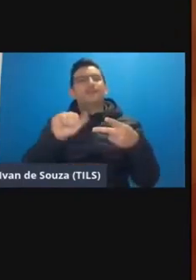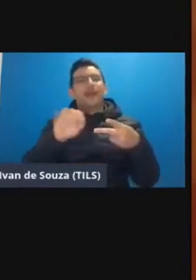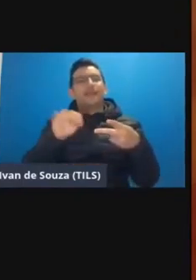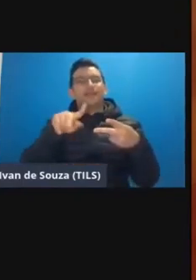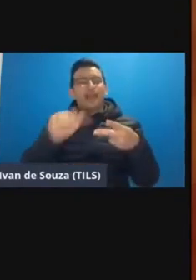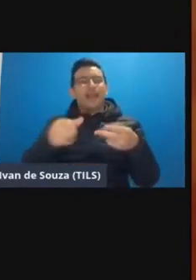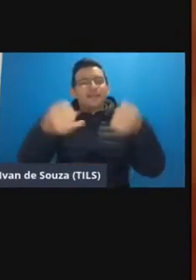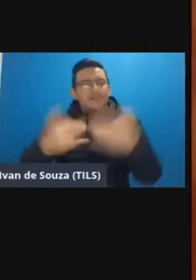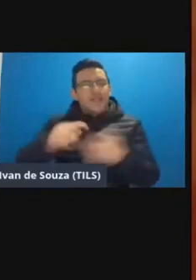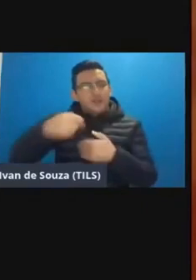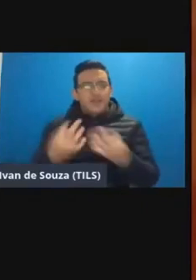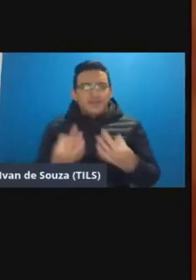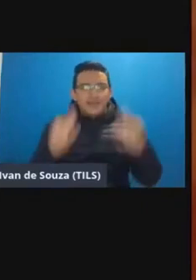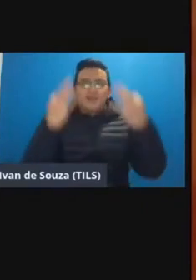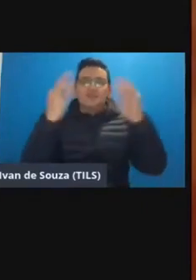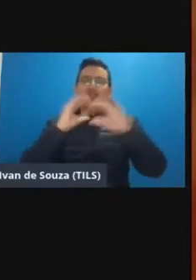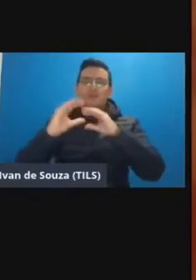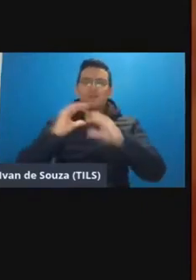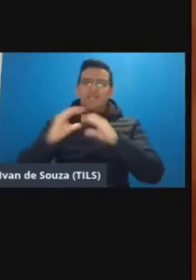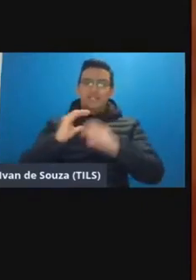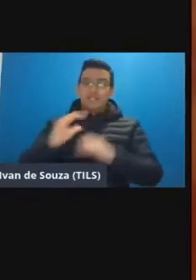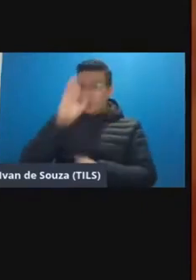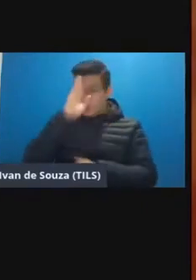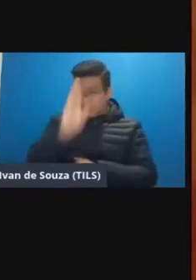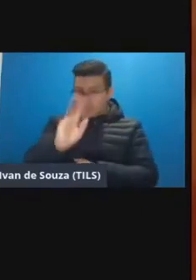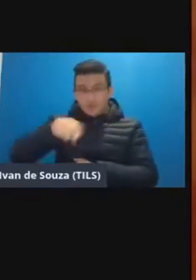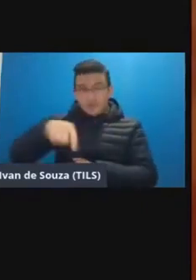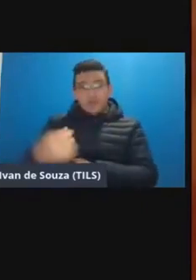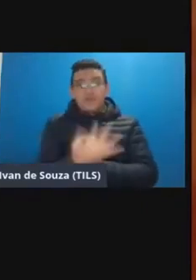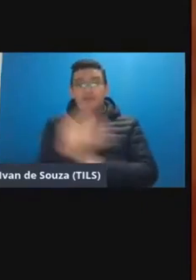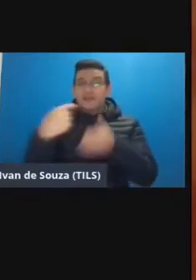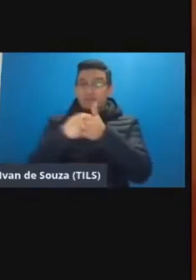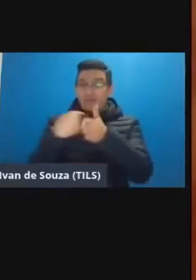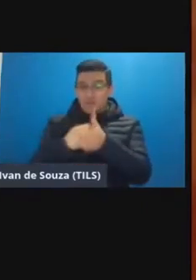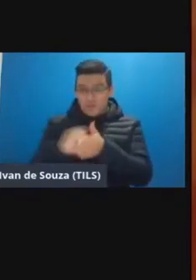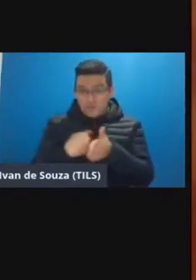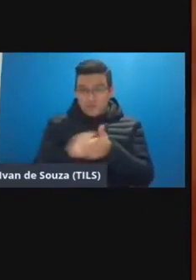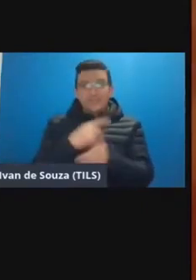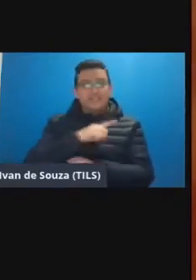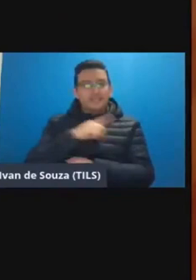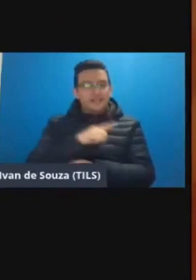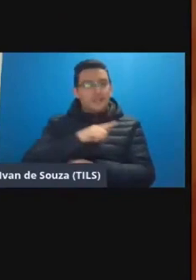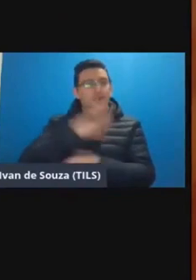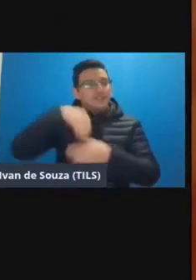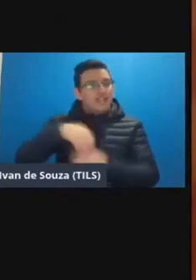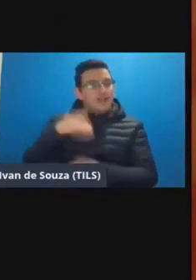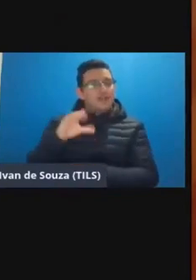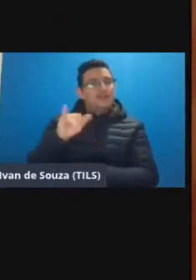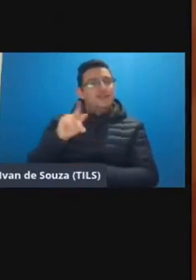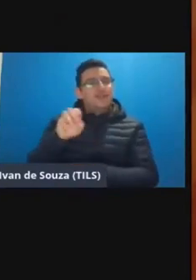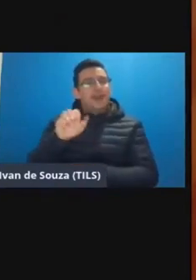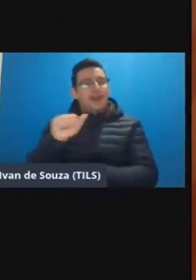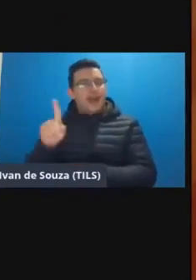tecnologias da comunicação vão falar principalmente de muitas perguntas que a gente tem recebido na CIPAD com